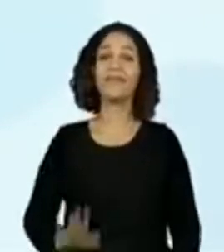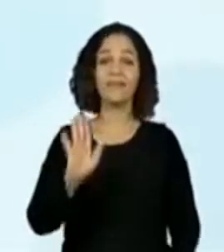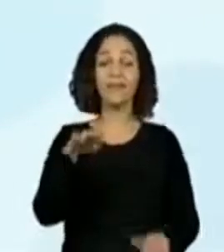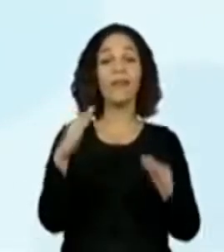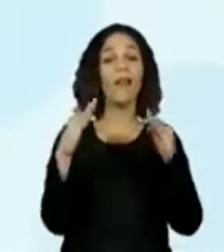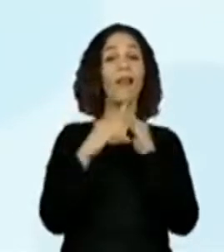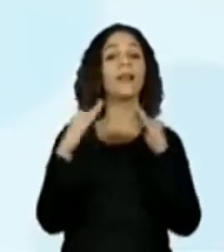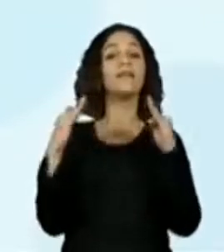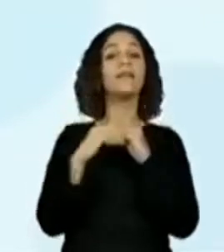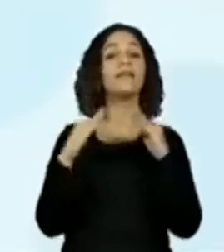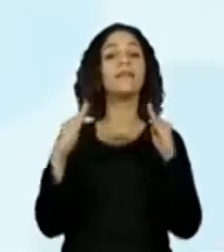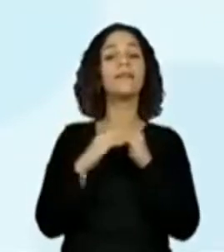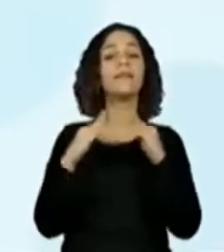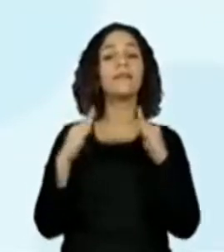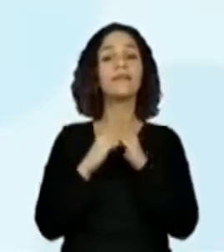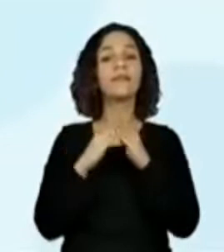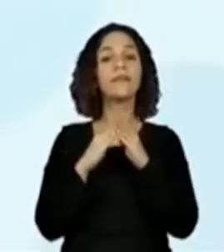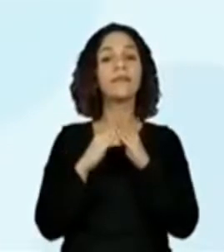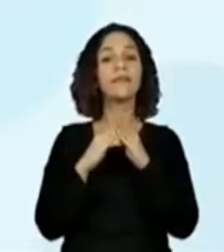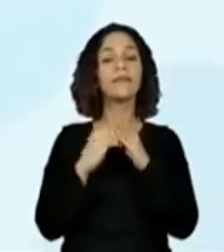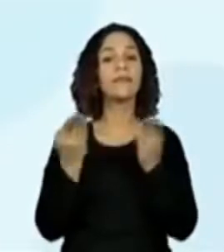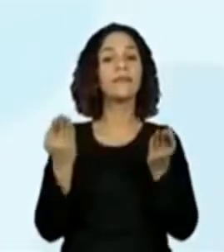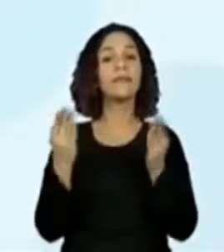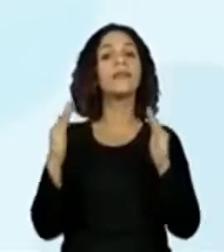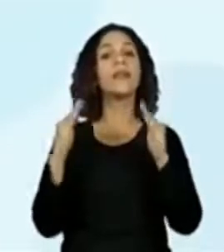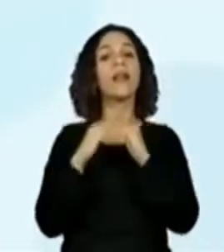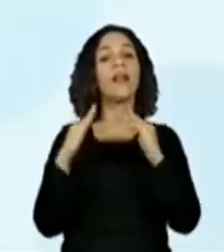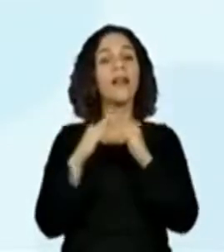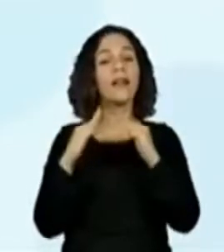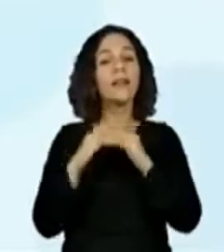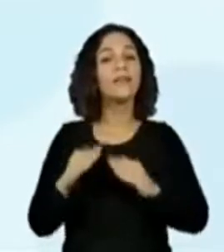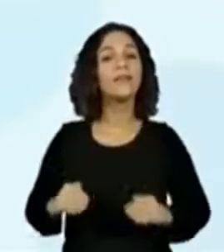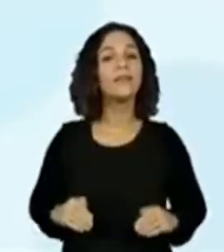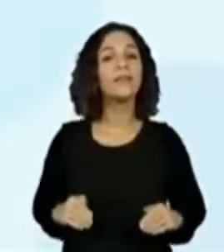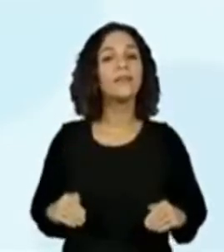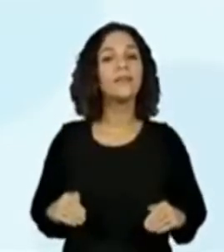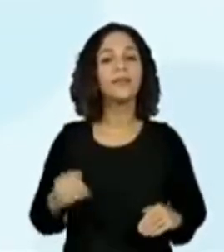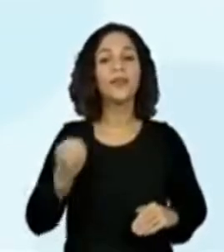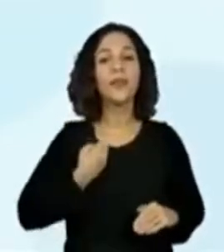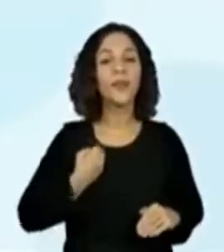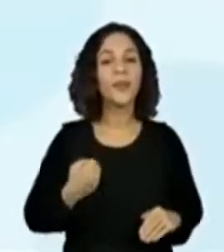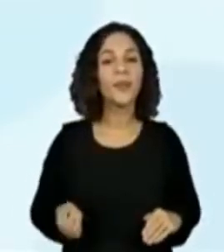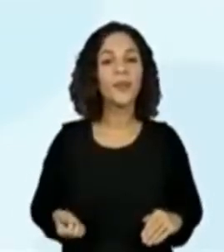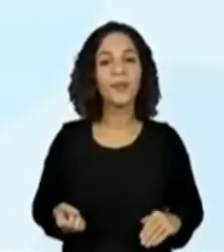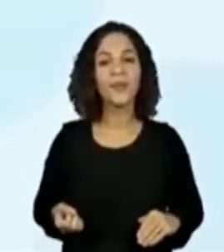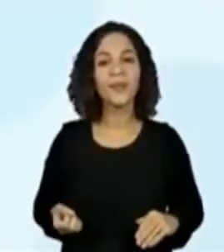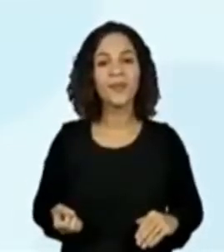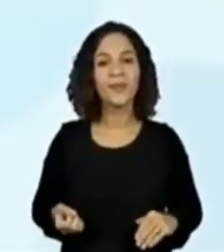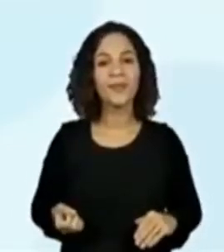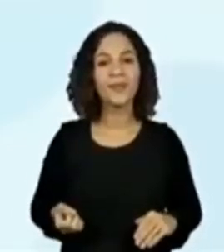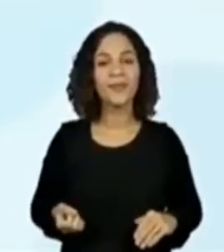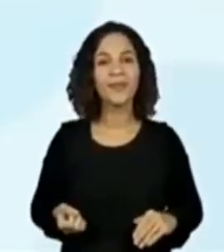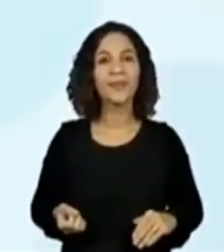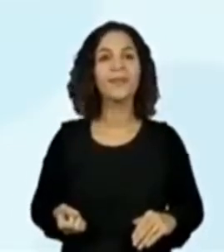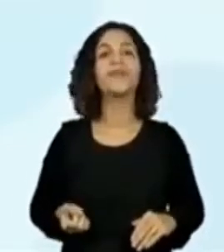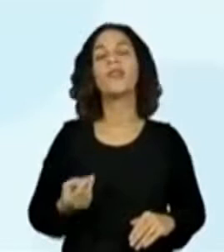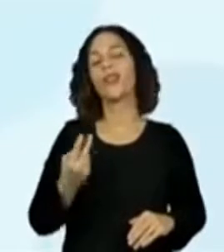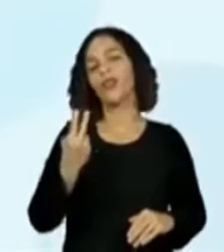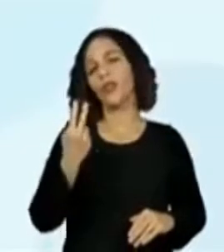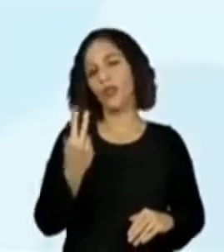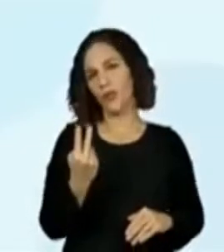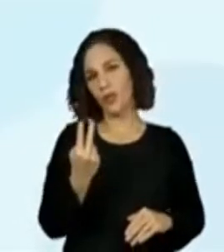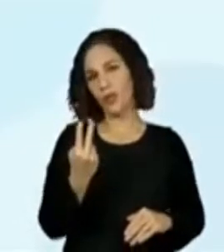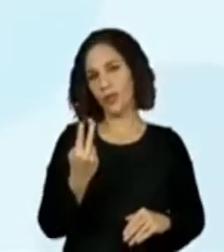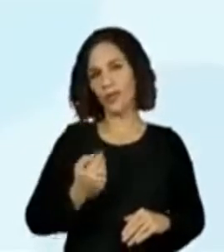lá, Ca-sa. Qual é o número da casa? Número 2.